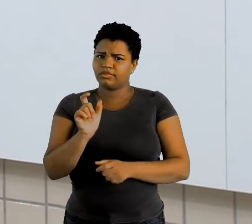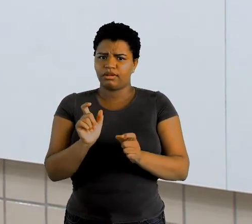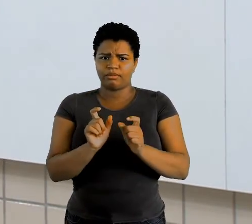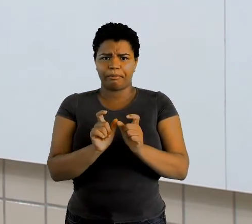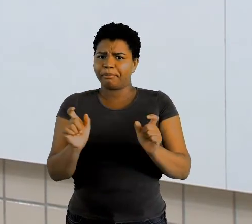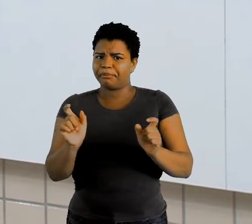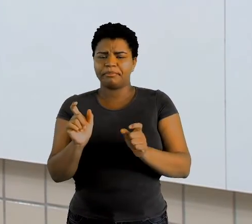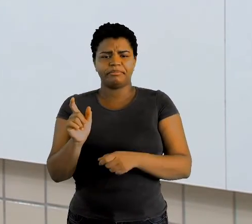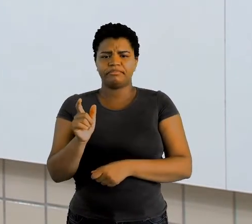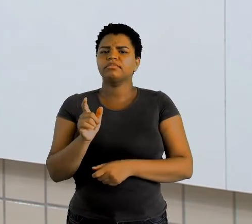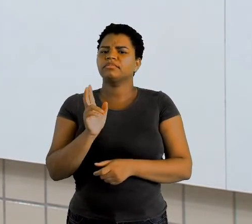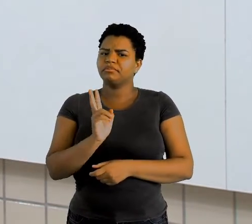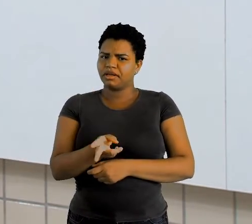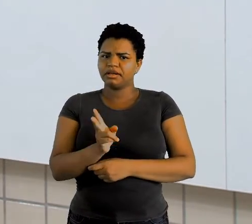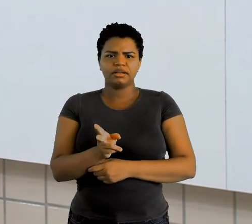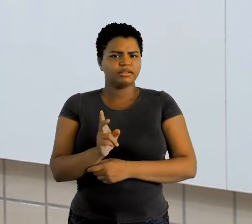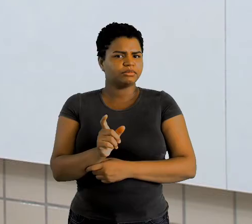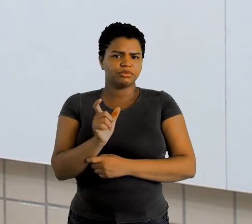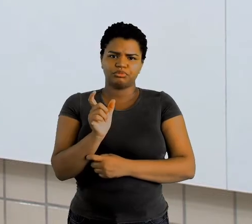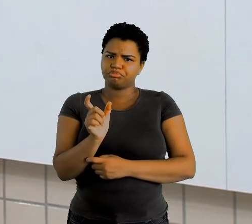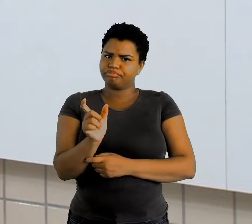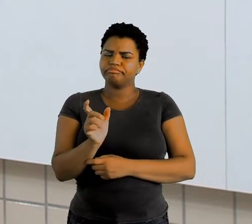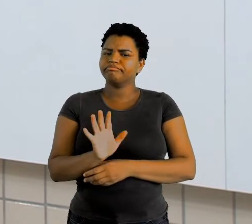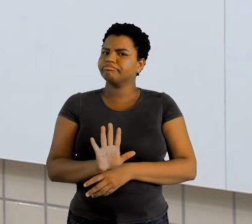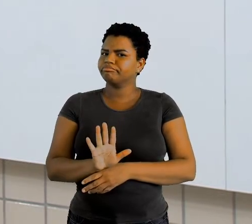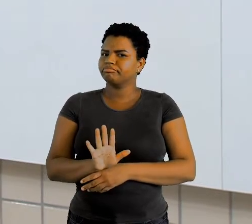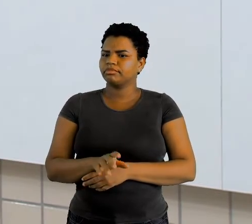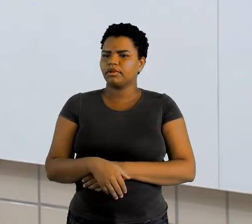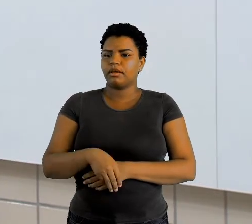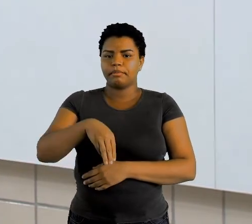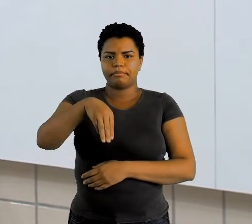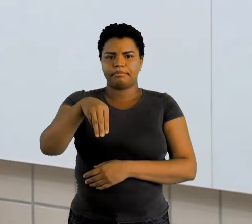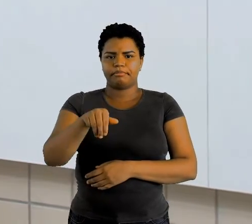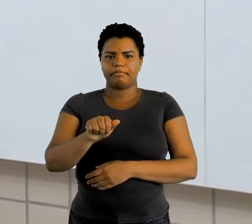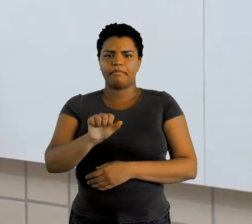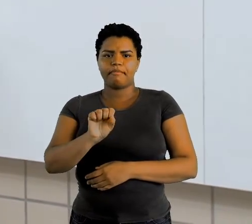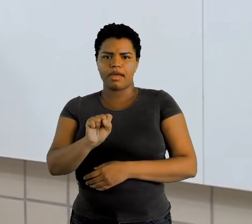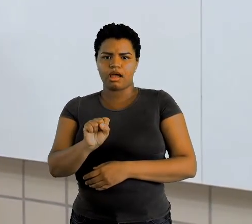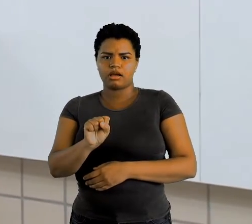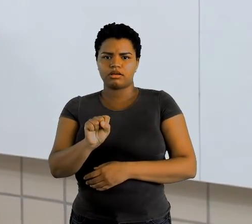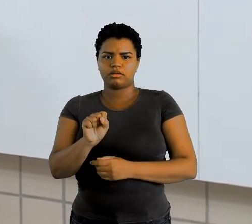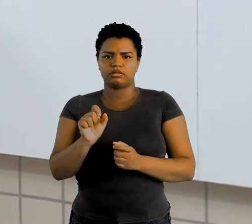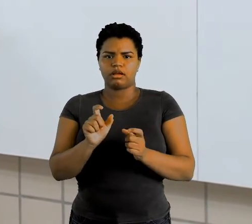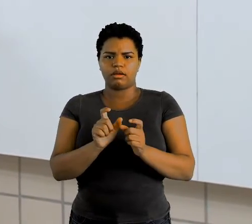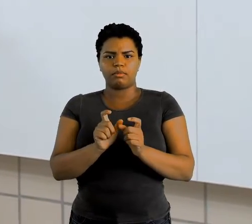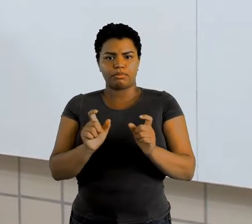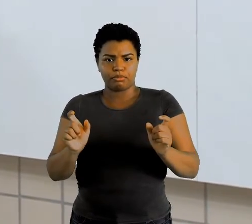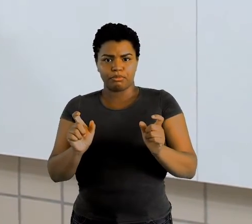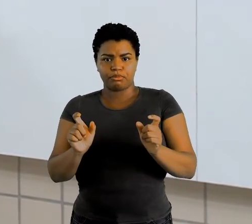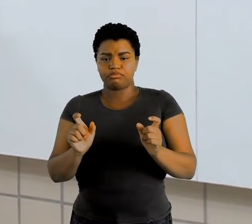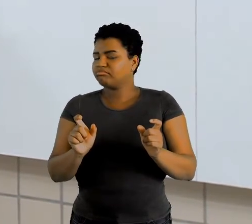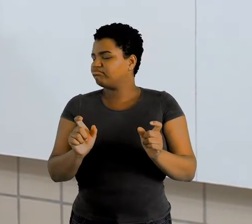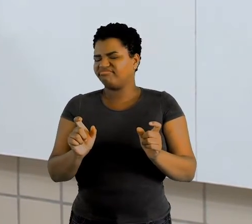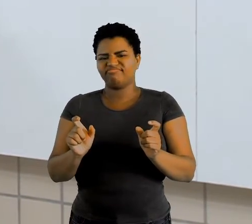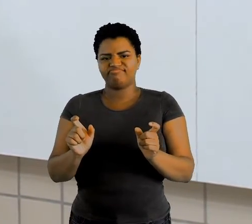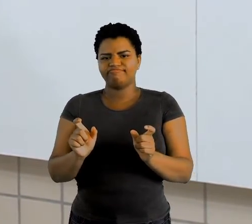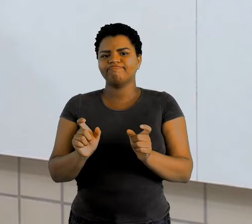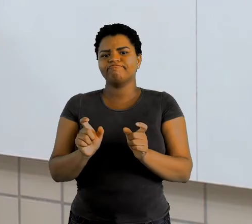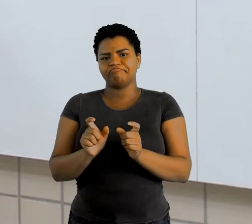fica assim a palavrinha mas será que ela se separa? também não